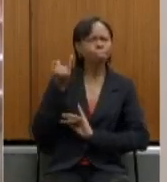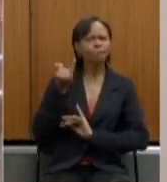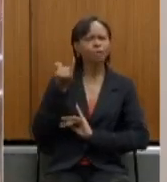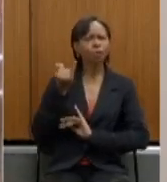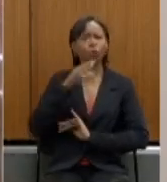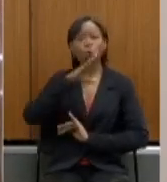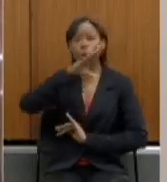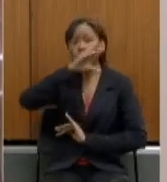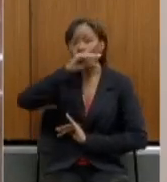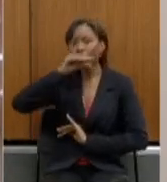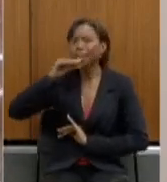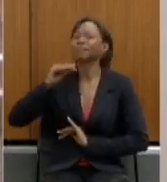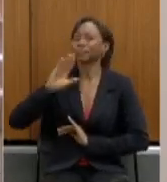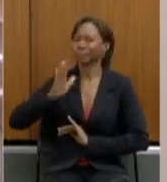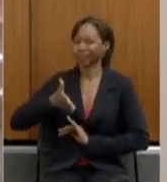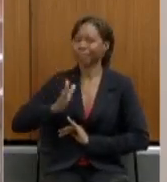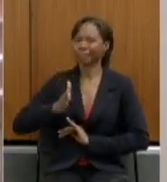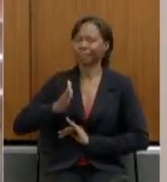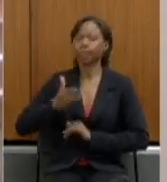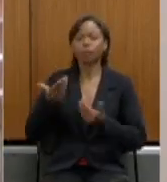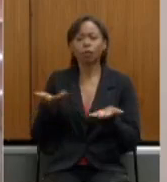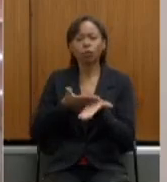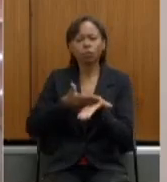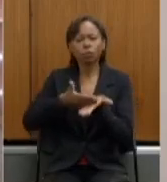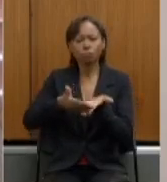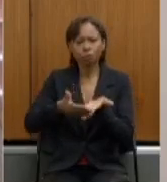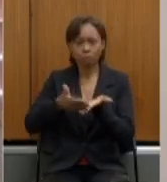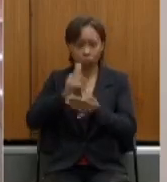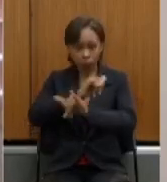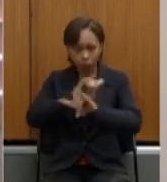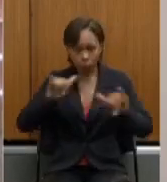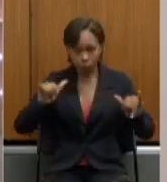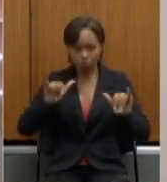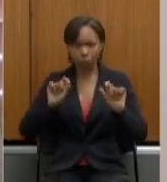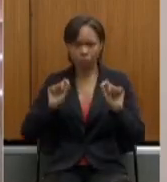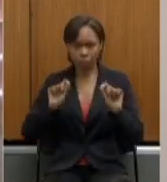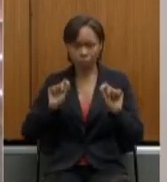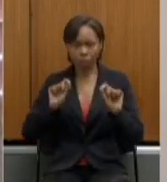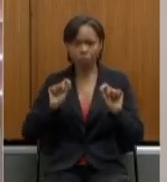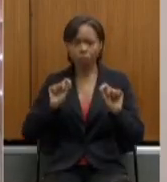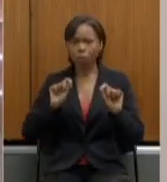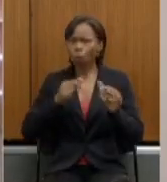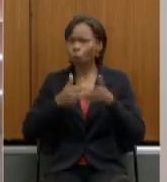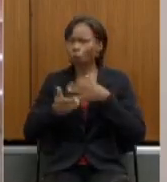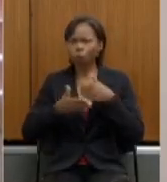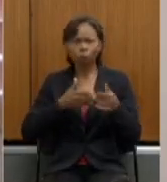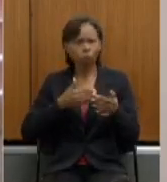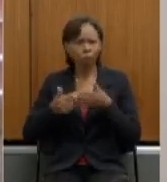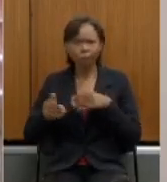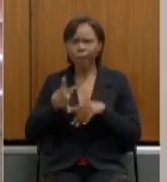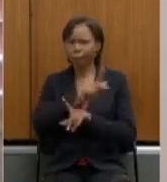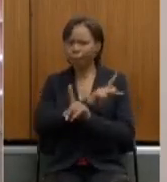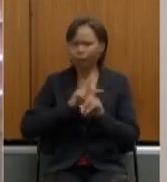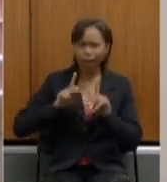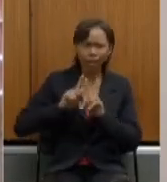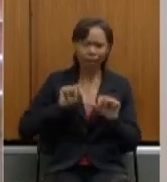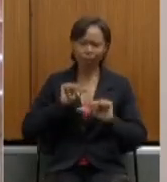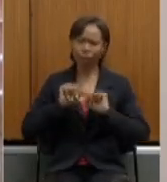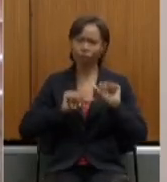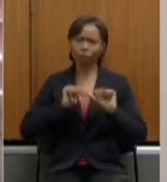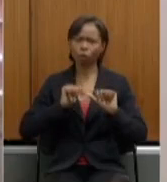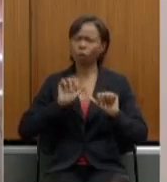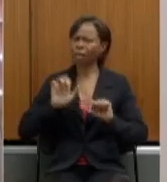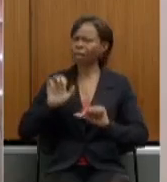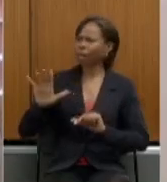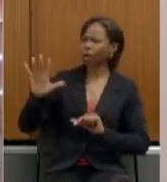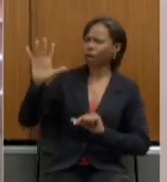servidores então eu queria começar a dizer para vocês que toda a reforma da Previdência em qualquer estado